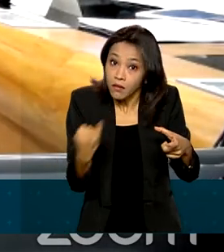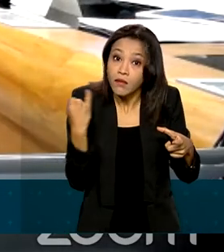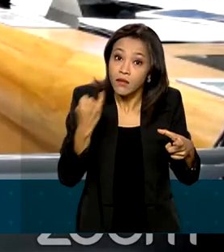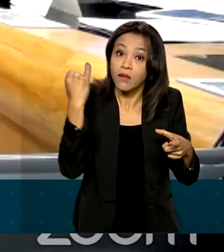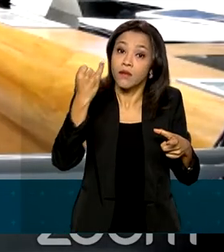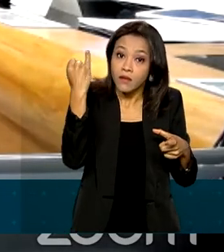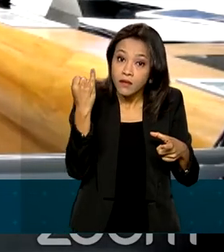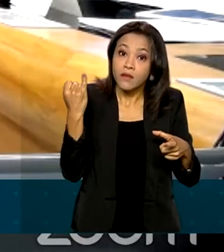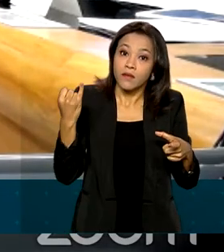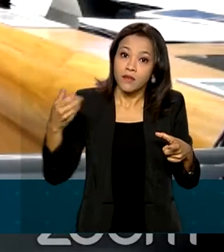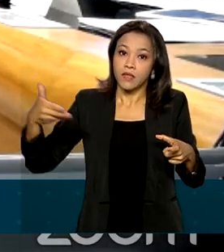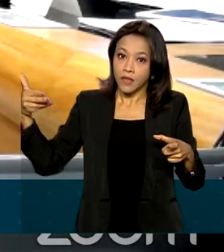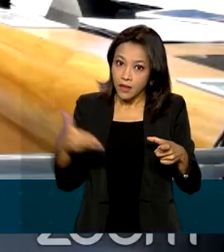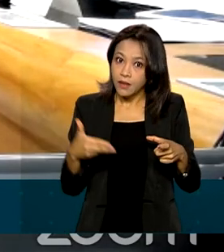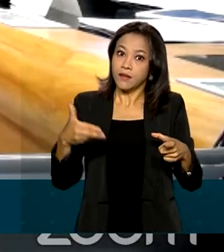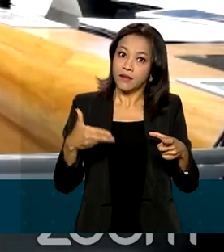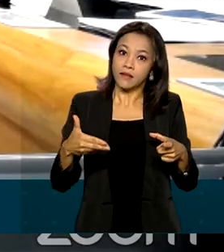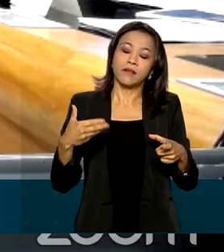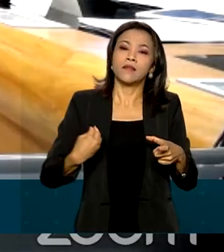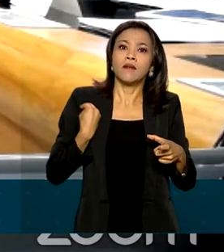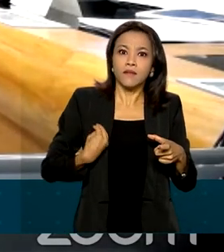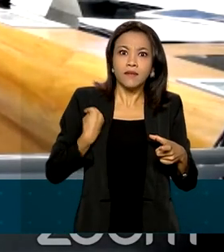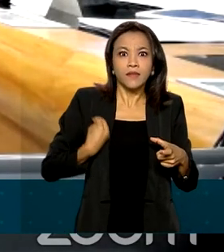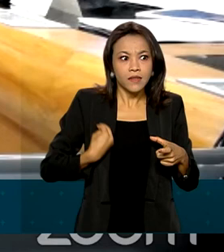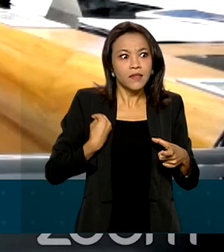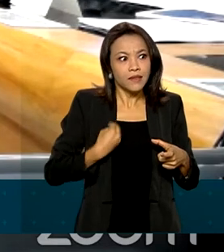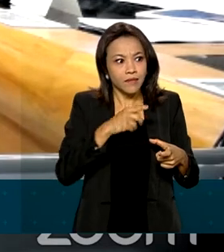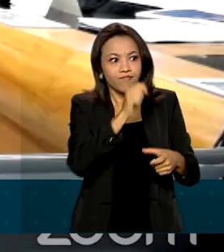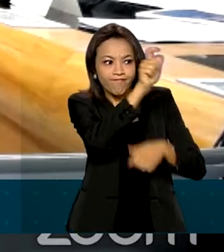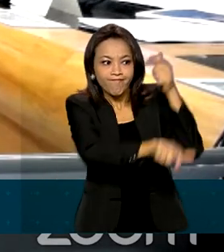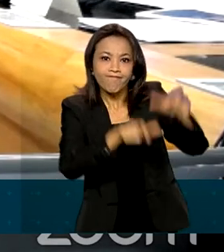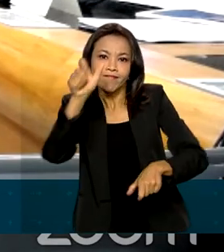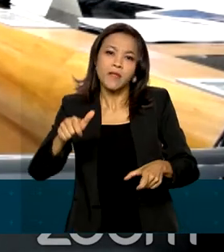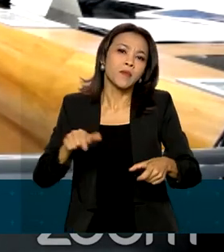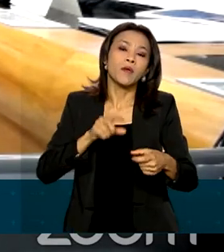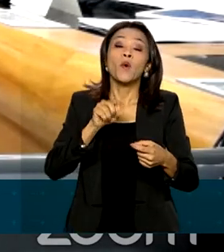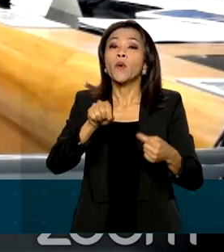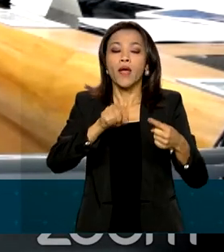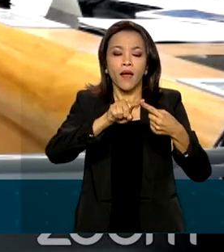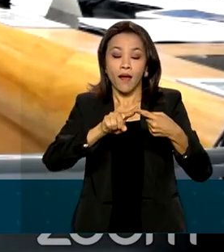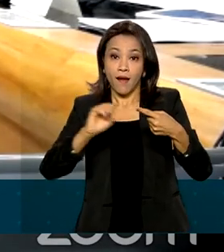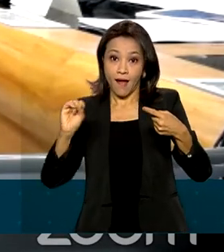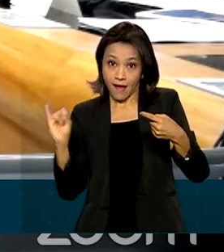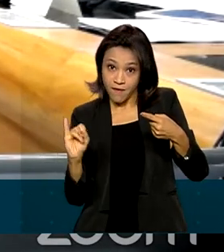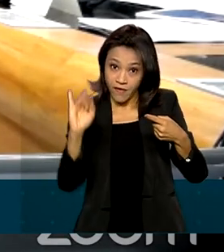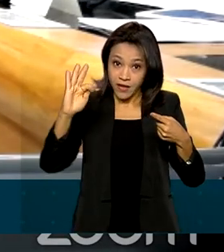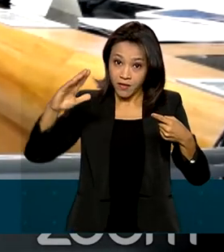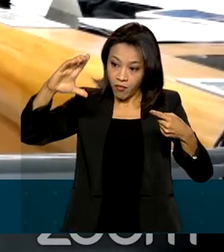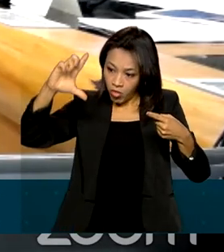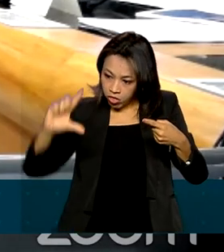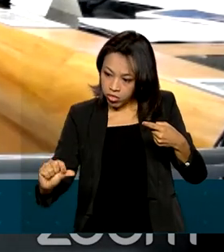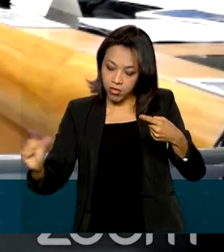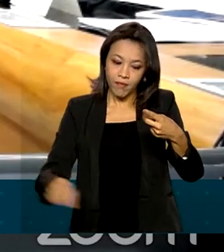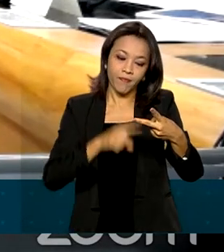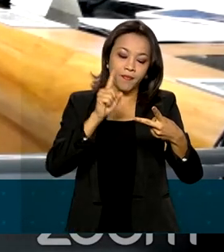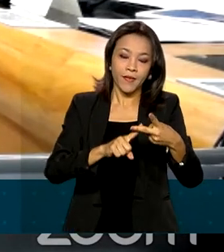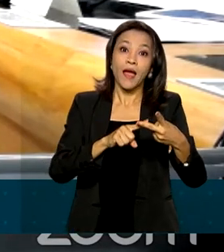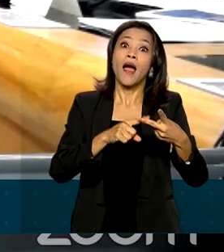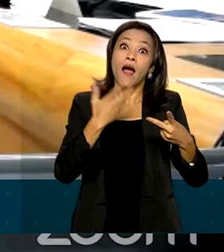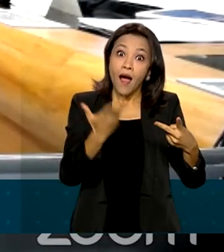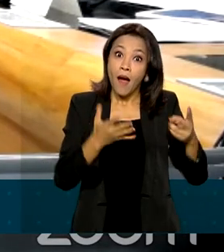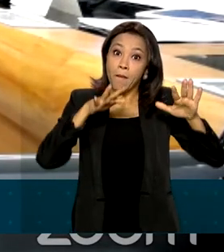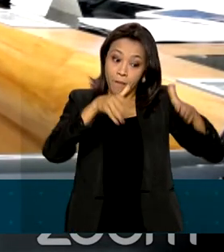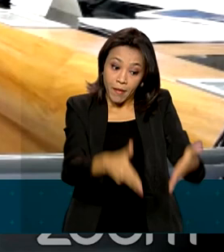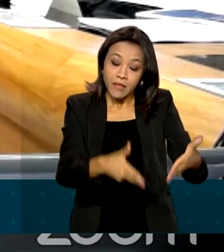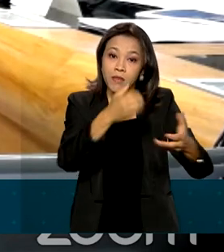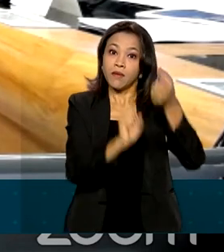o efeito desse crescimento na vida real das pessoas. Uma delas é a queda da inflação, a outra a participação da indústria, como eu falei,